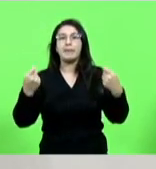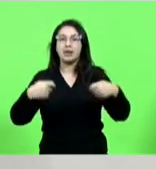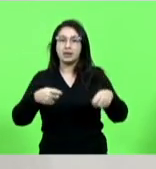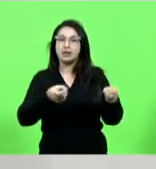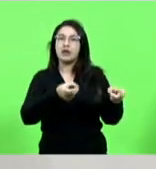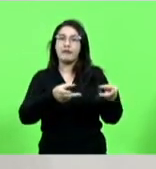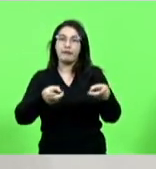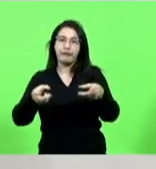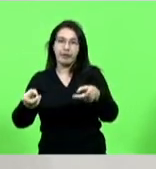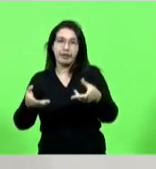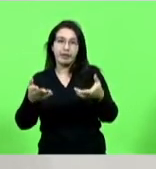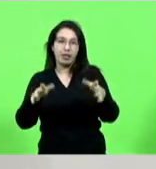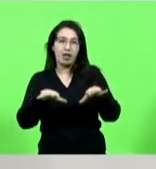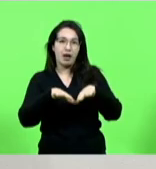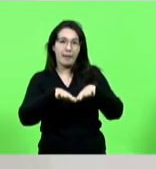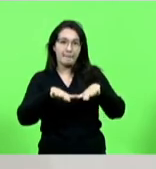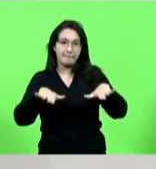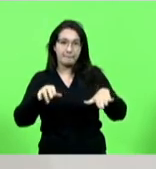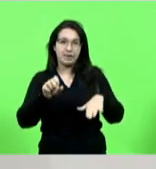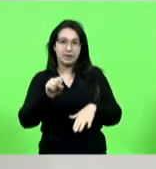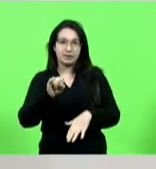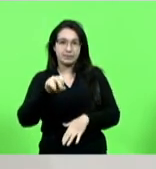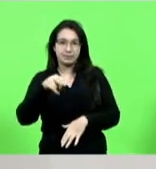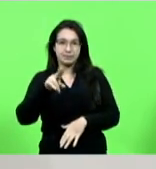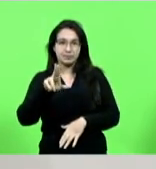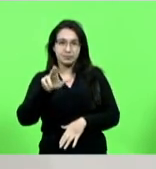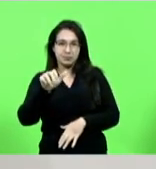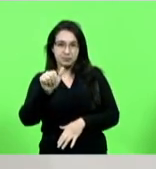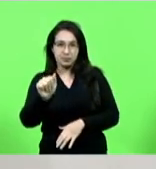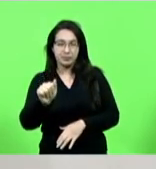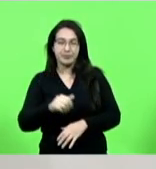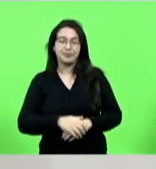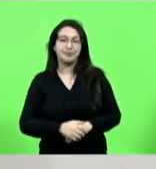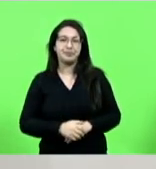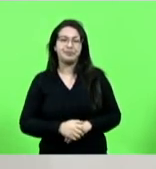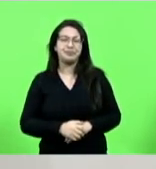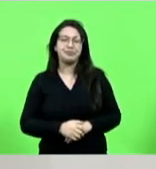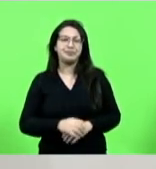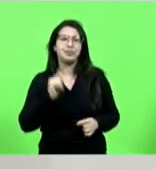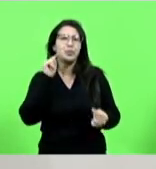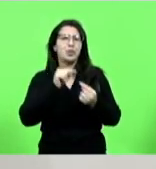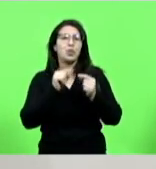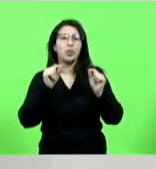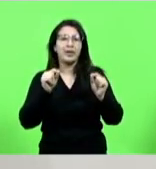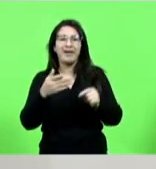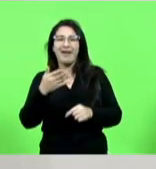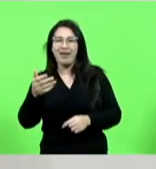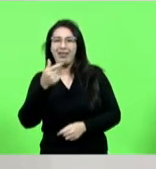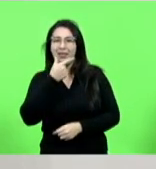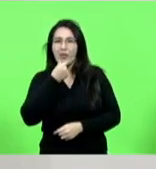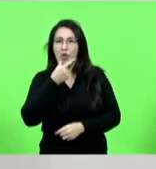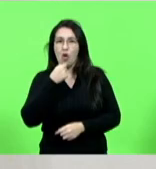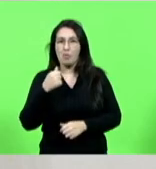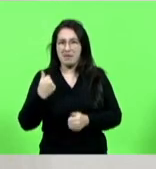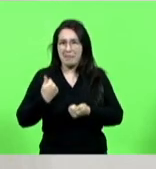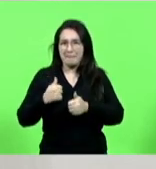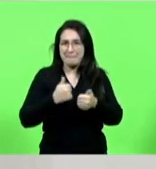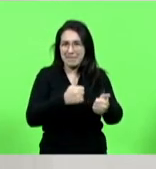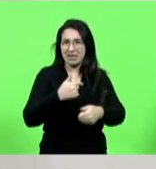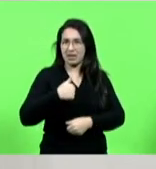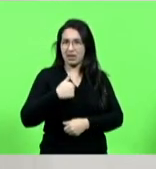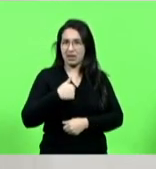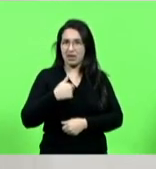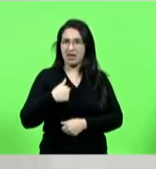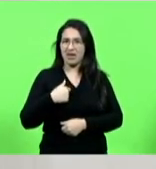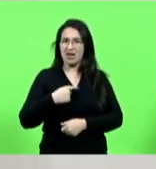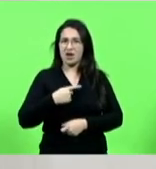sinuca e nós colocamos para lado. Onde eu quero chegar? que esse rapaz ele me perseguia e me ameaçava e